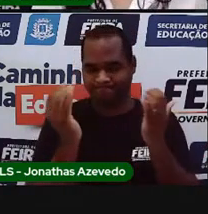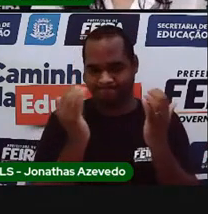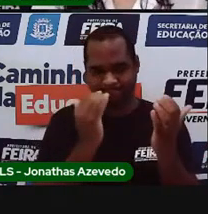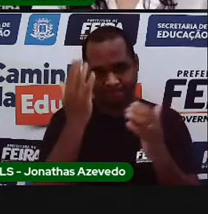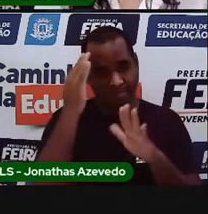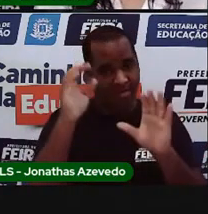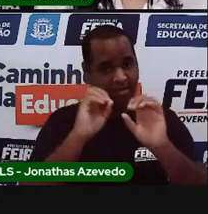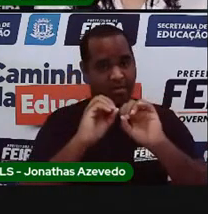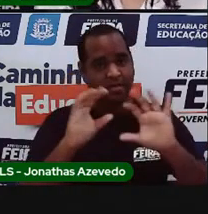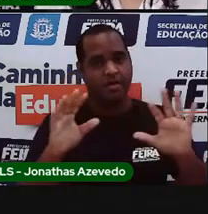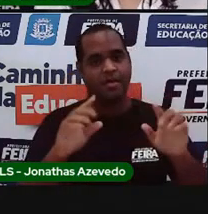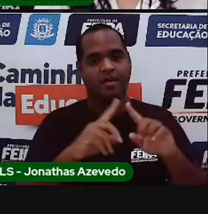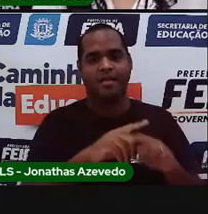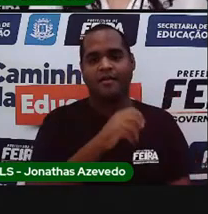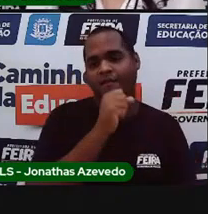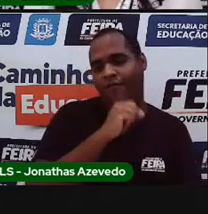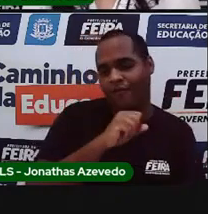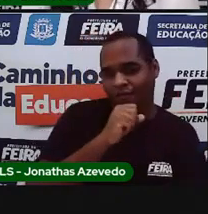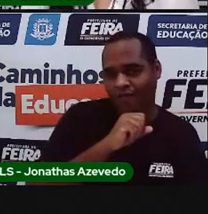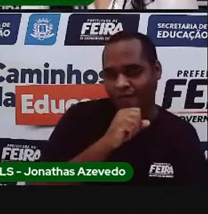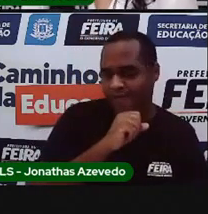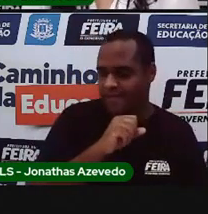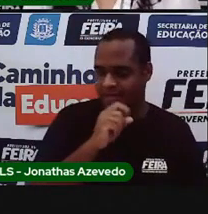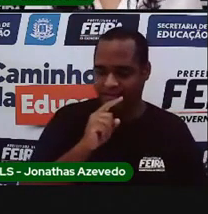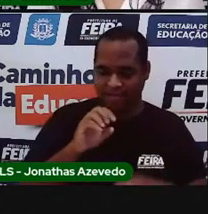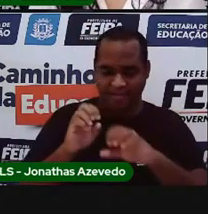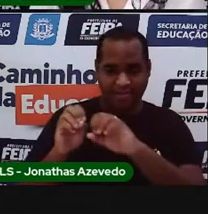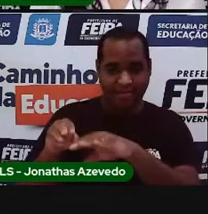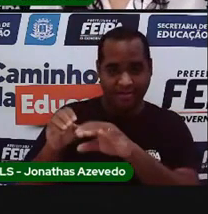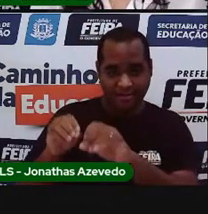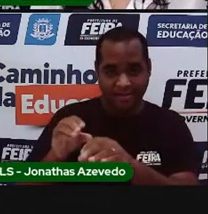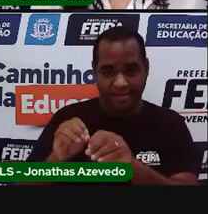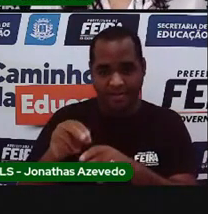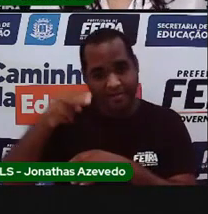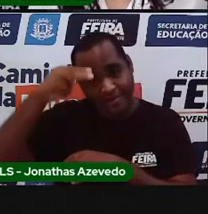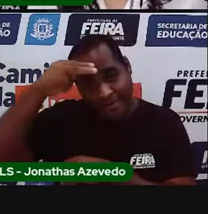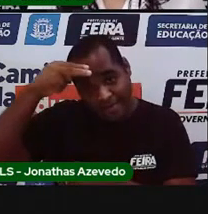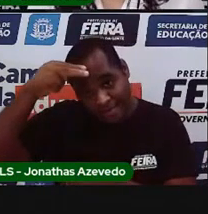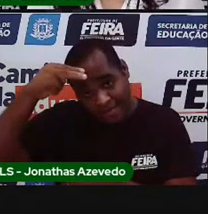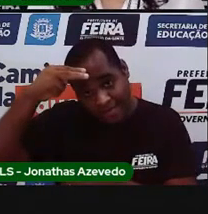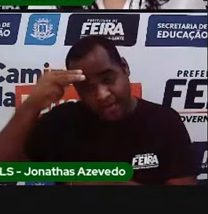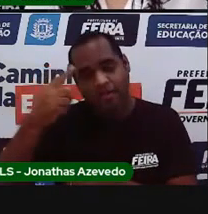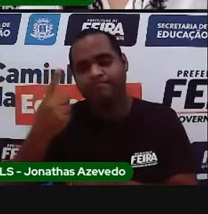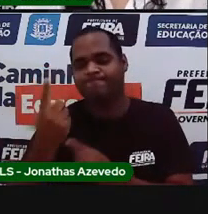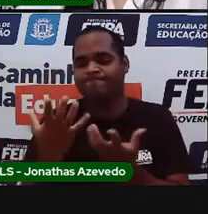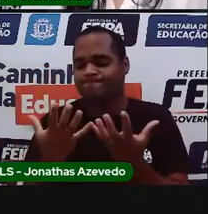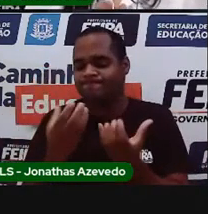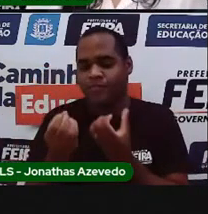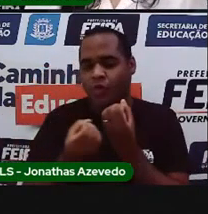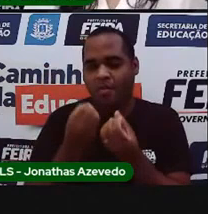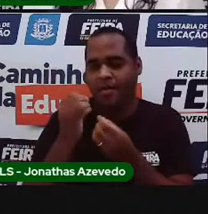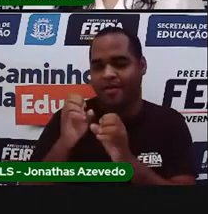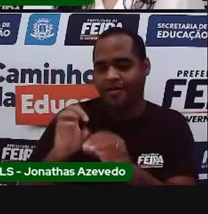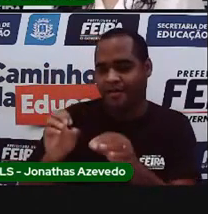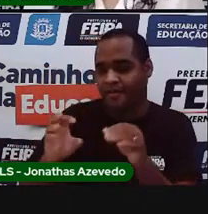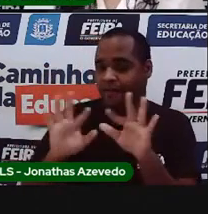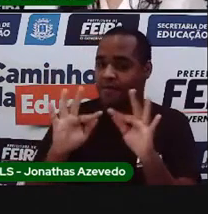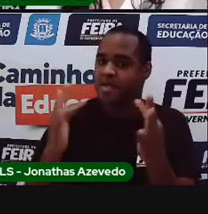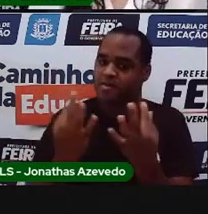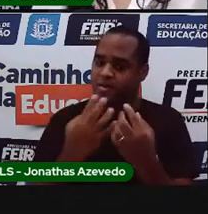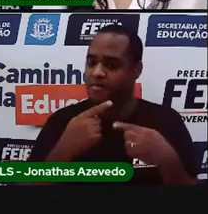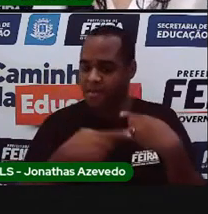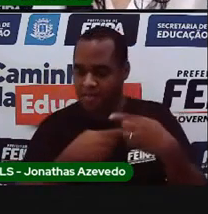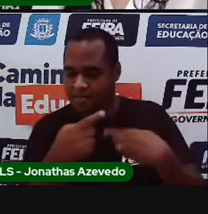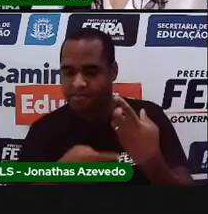Essa vovó está ensinando as suas netinhas uma receita de família.